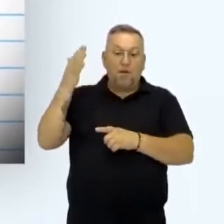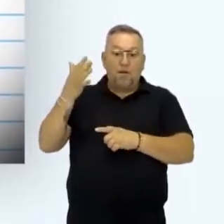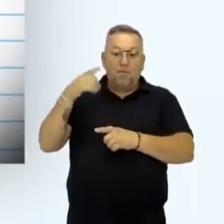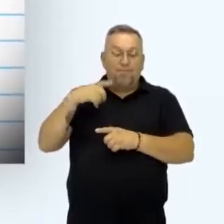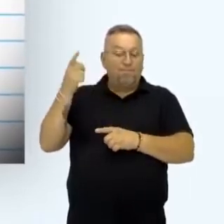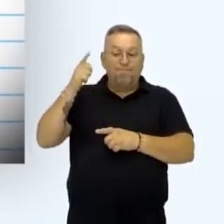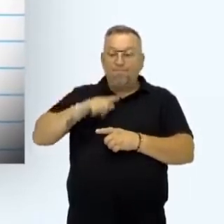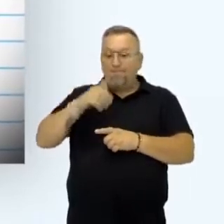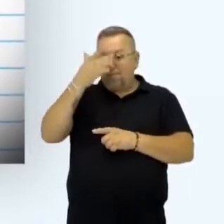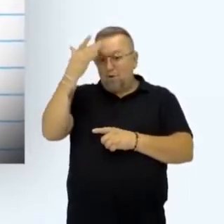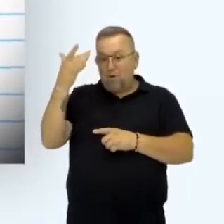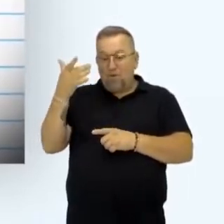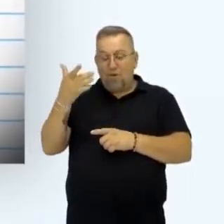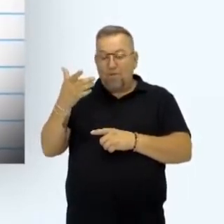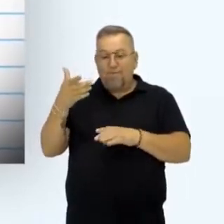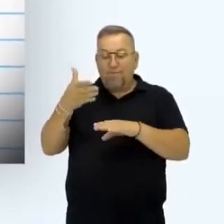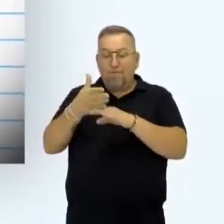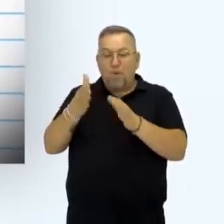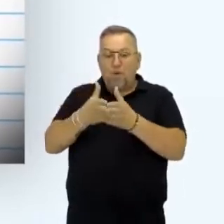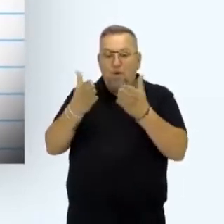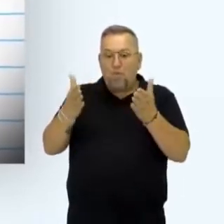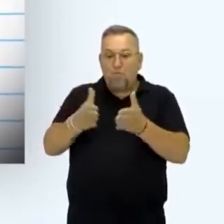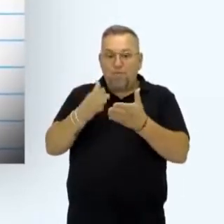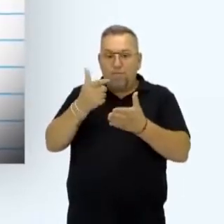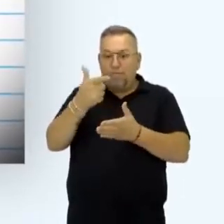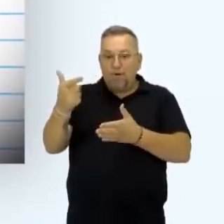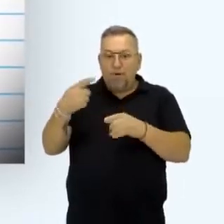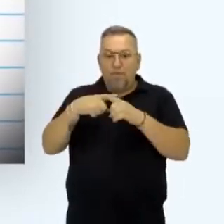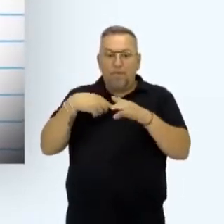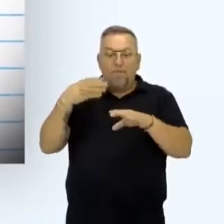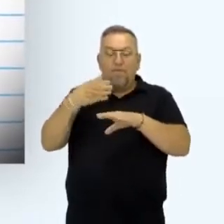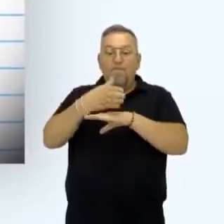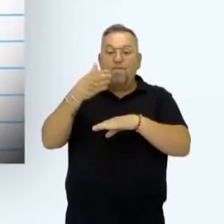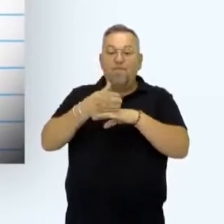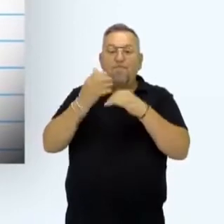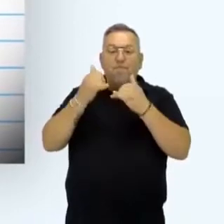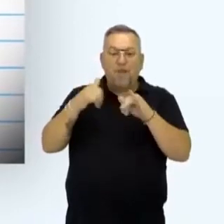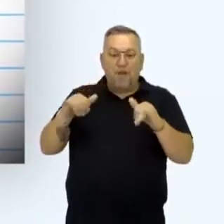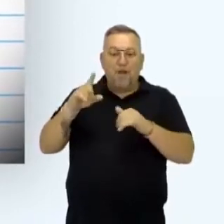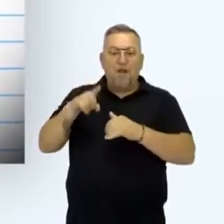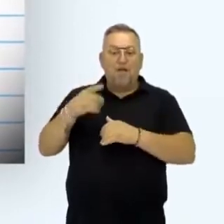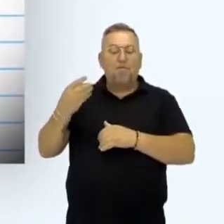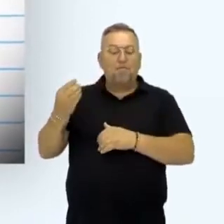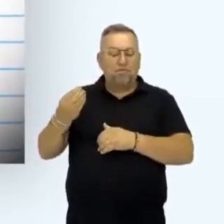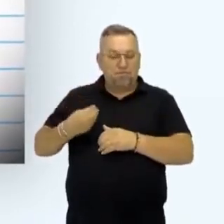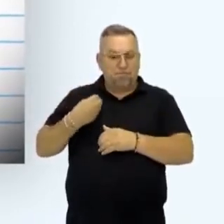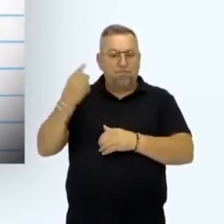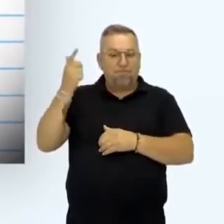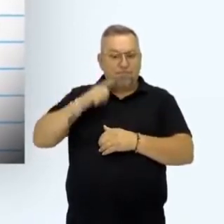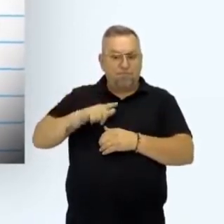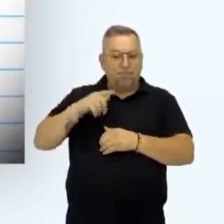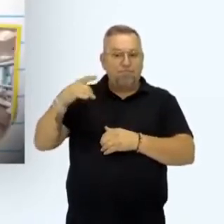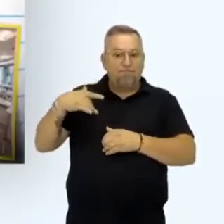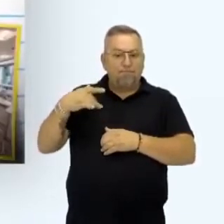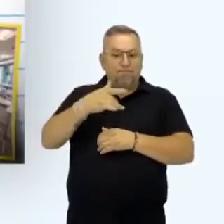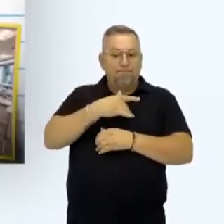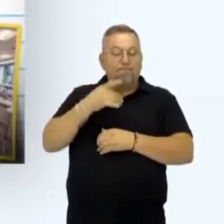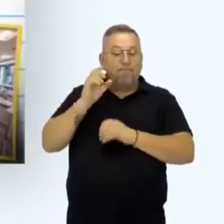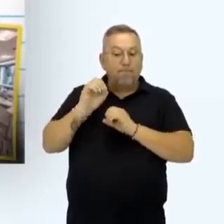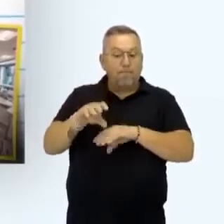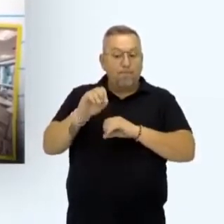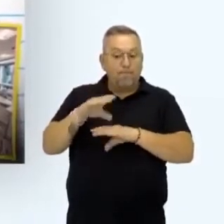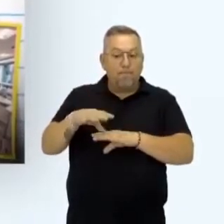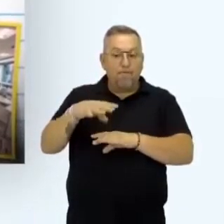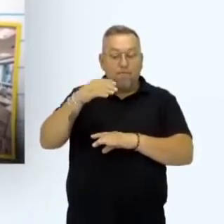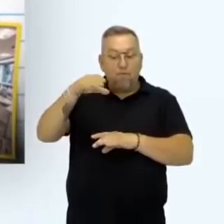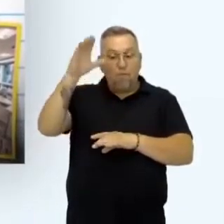ela seria inacessível para aqueles que mais precisam. Afinal, o acesso à energia é crucial para se alcançar avanços na área da saúde, educação,